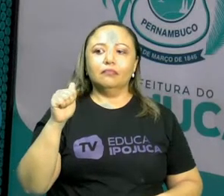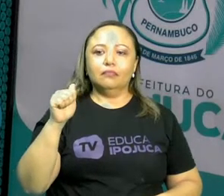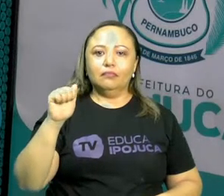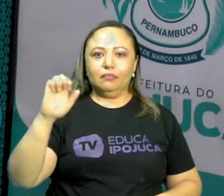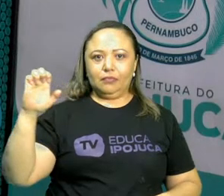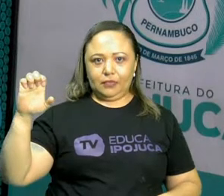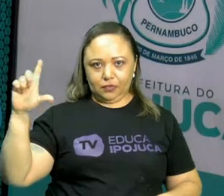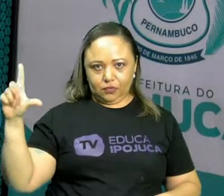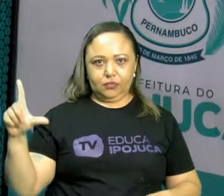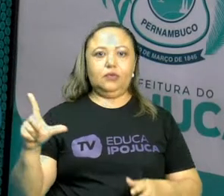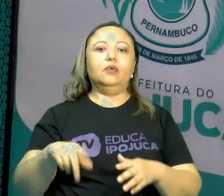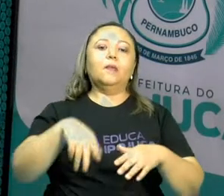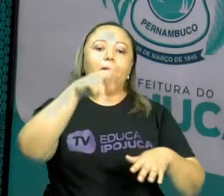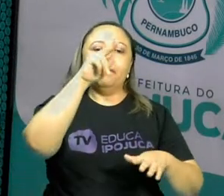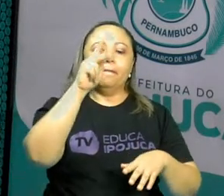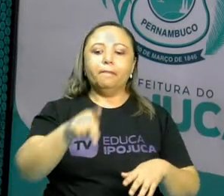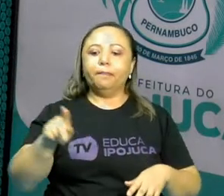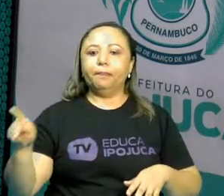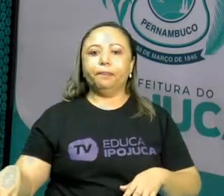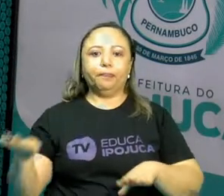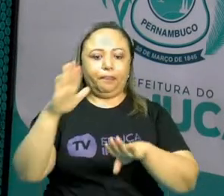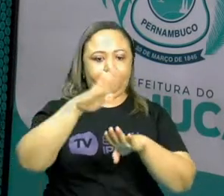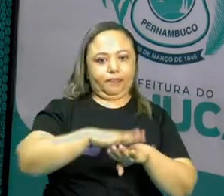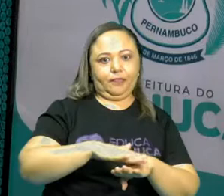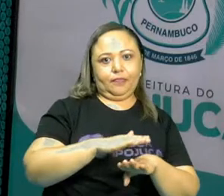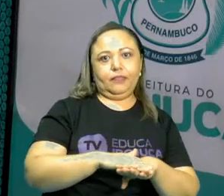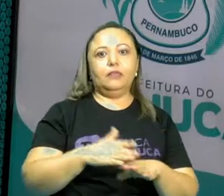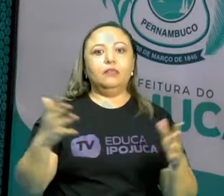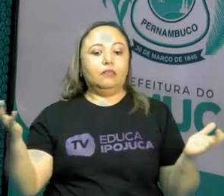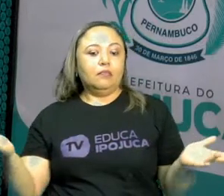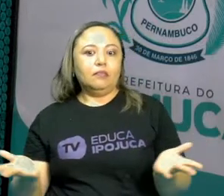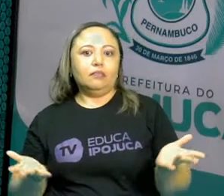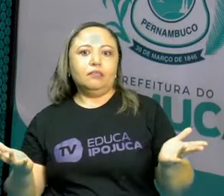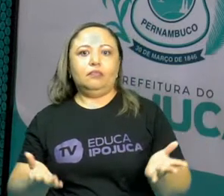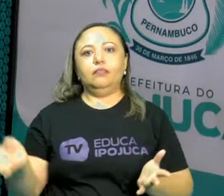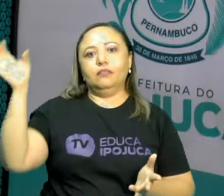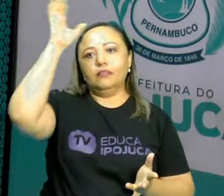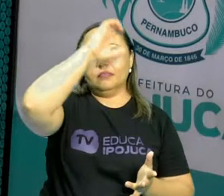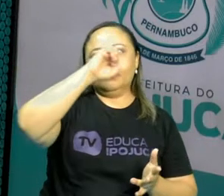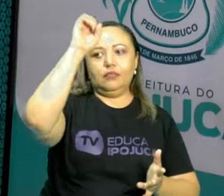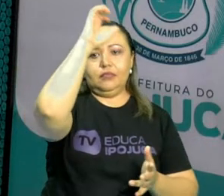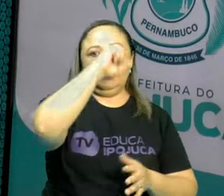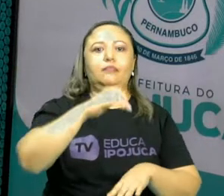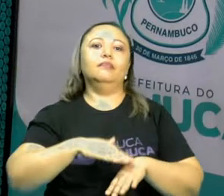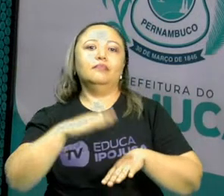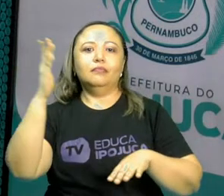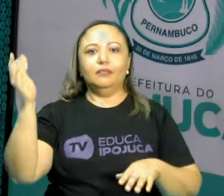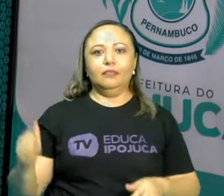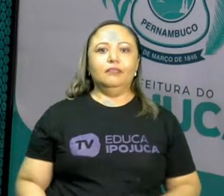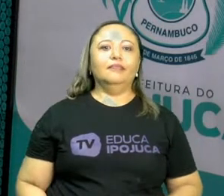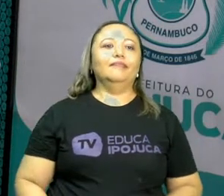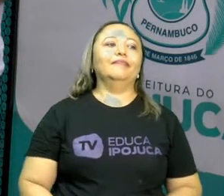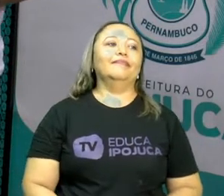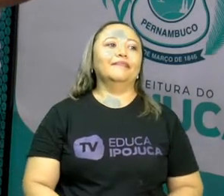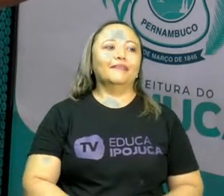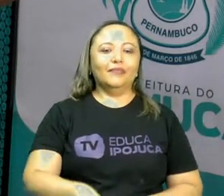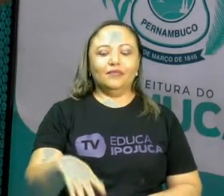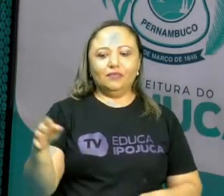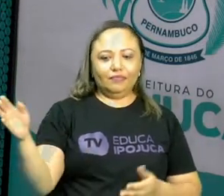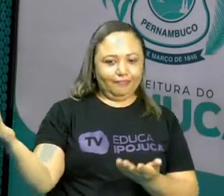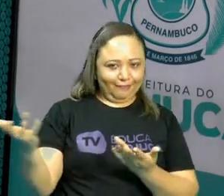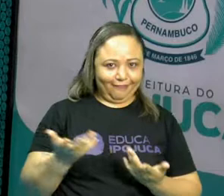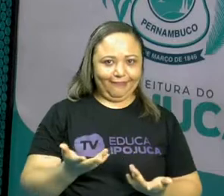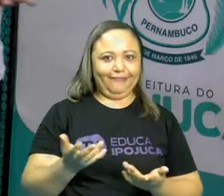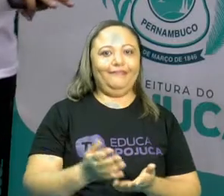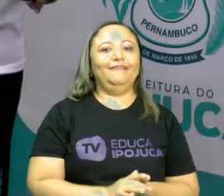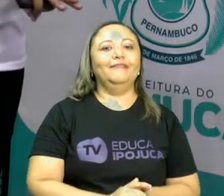matemática e a gente vai agora compartilhar mais um pouquinho de conhecimento. Vamos lá? Está preparado? Chega junto.